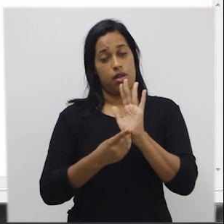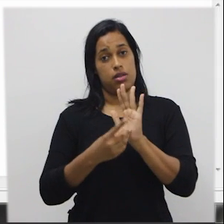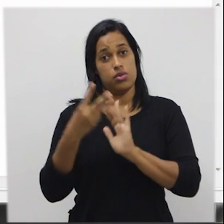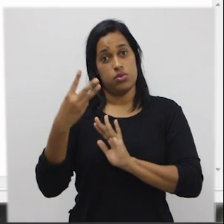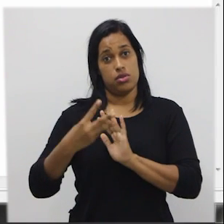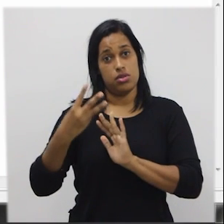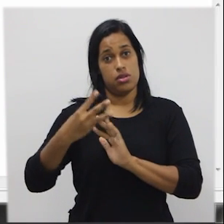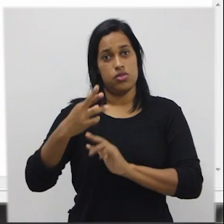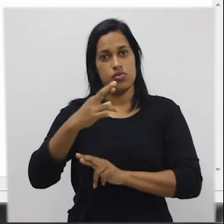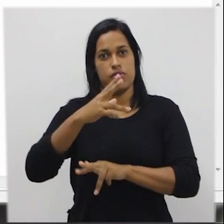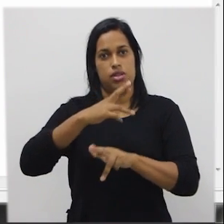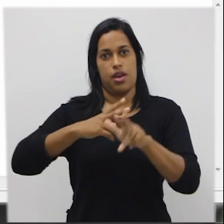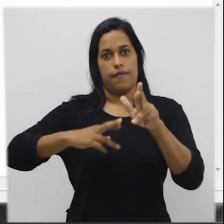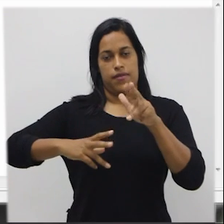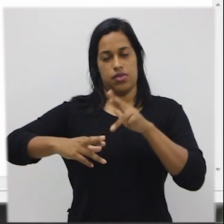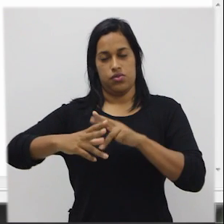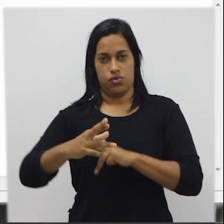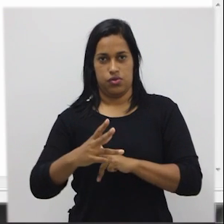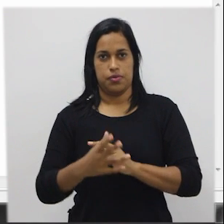variáveis.